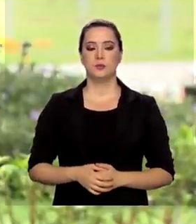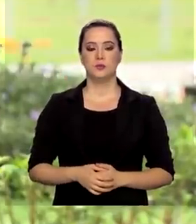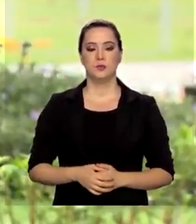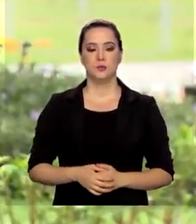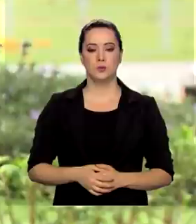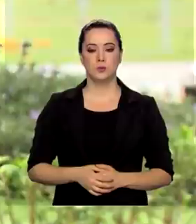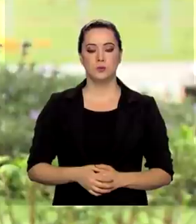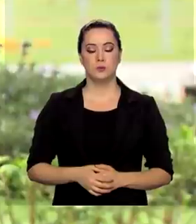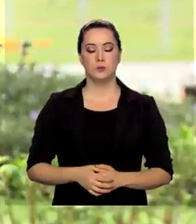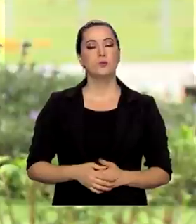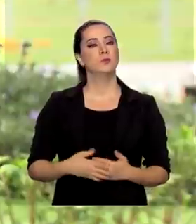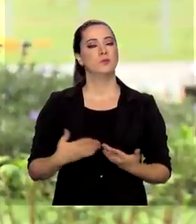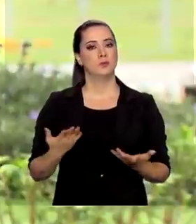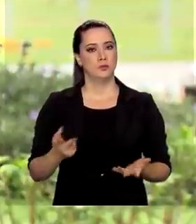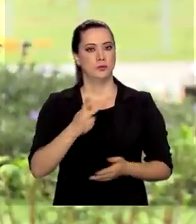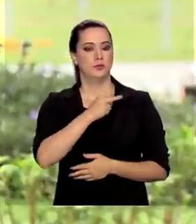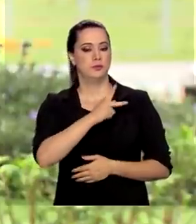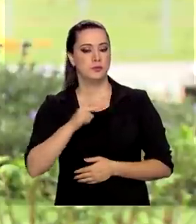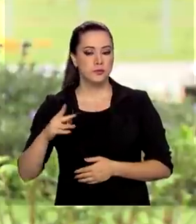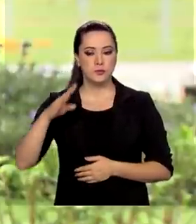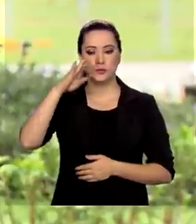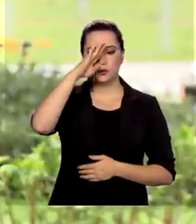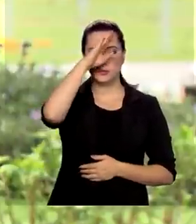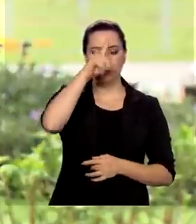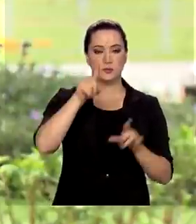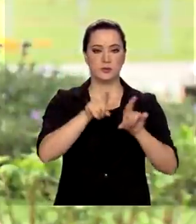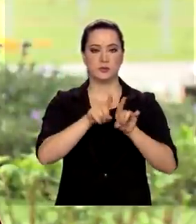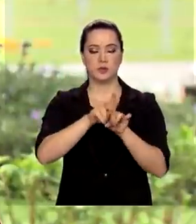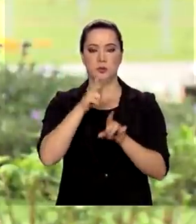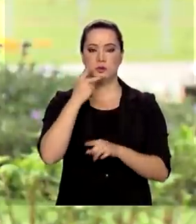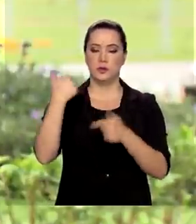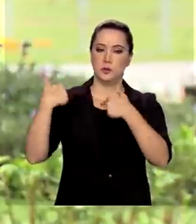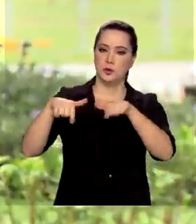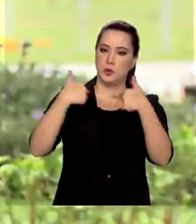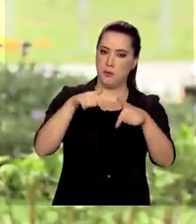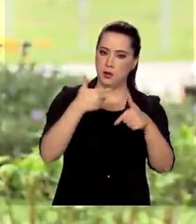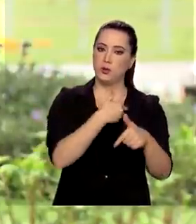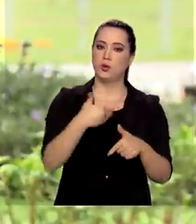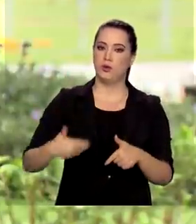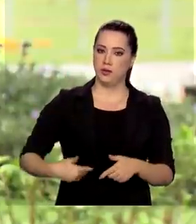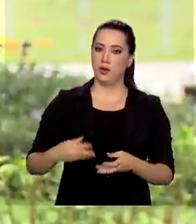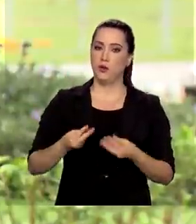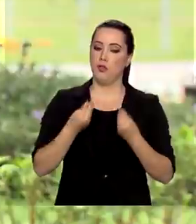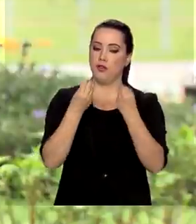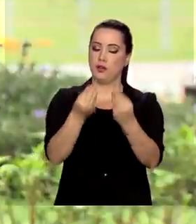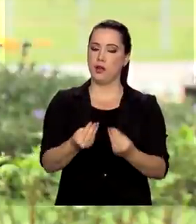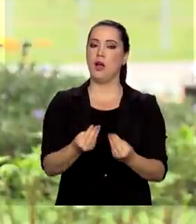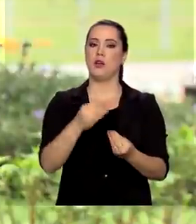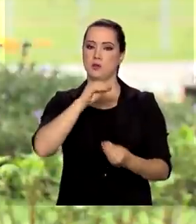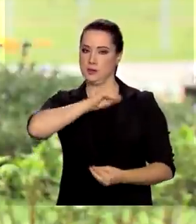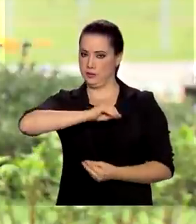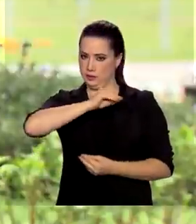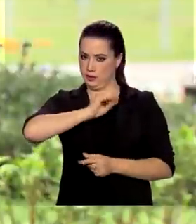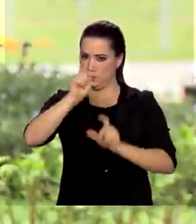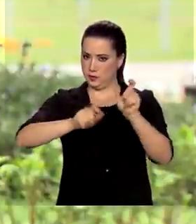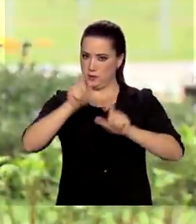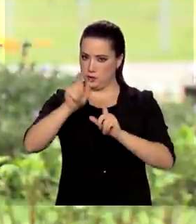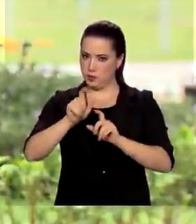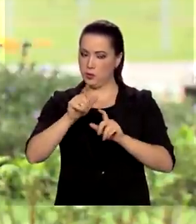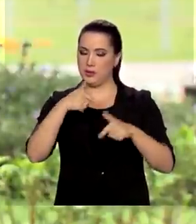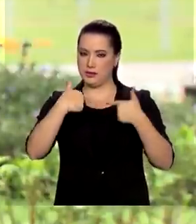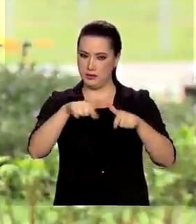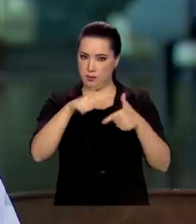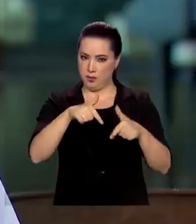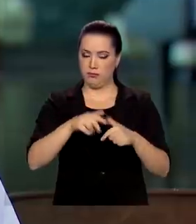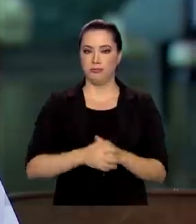Bolsonaro disse ainda que as ações do governo garantiram o sustento das pessoas e preservaram empregos.